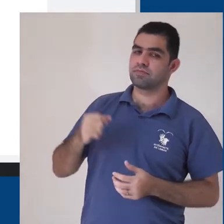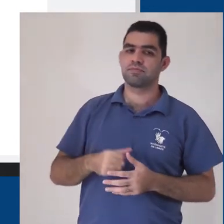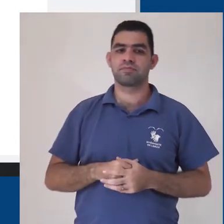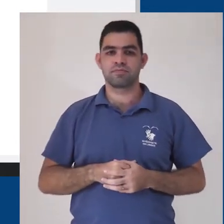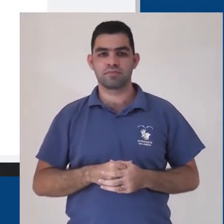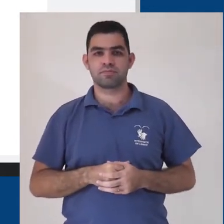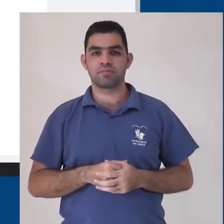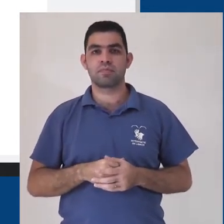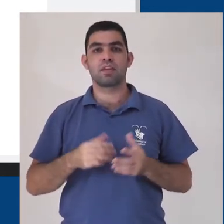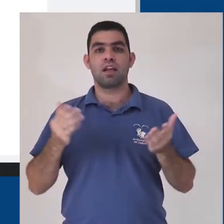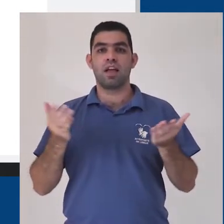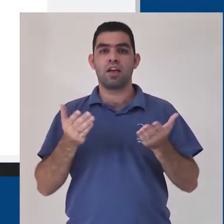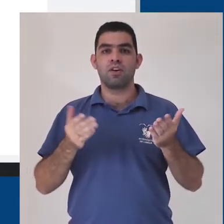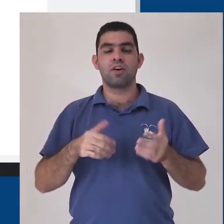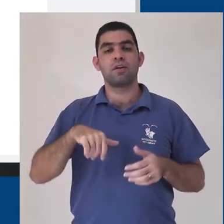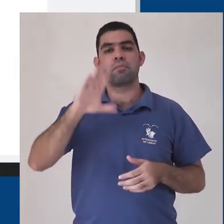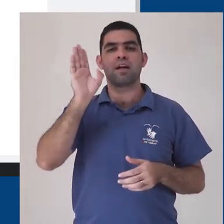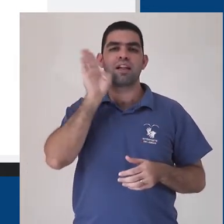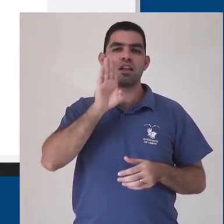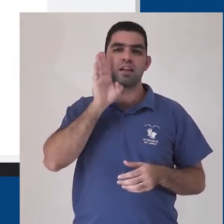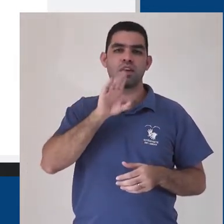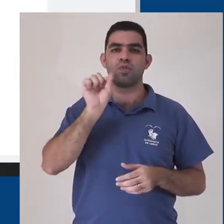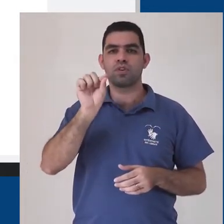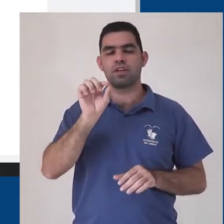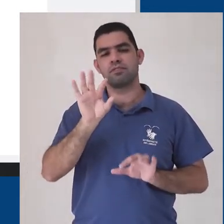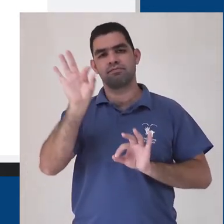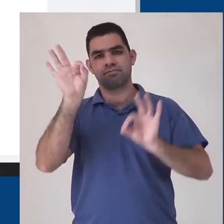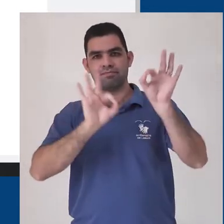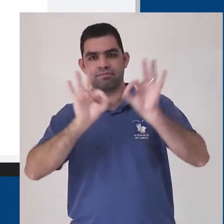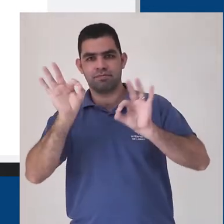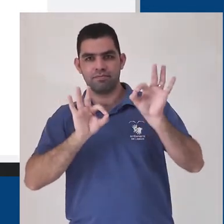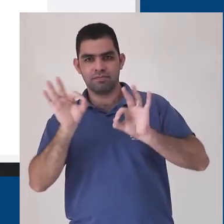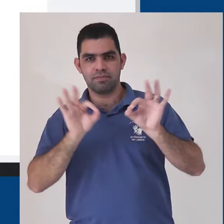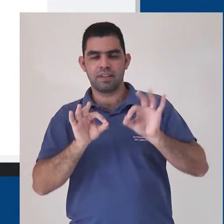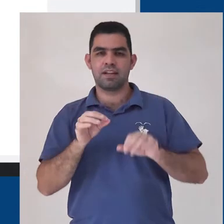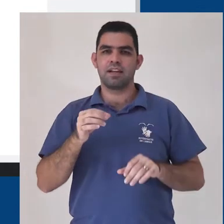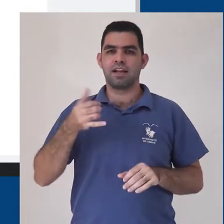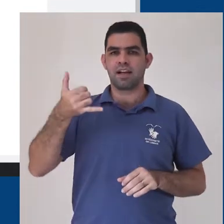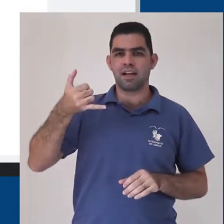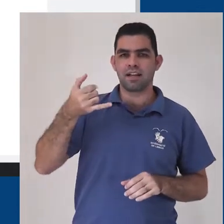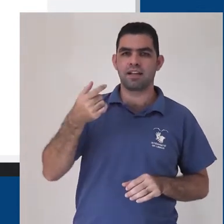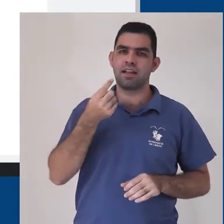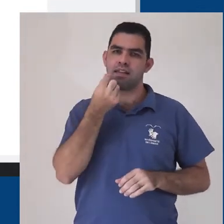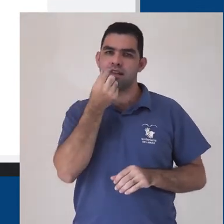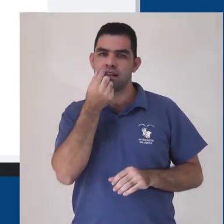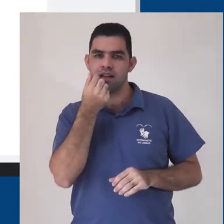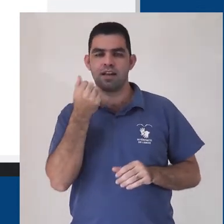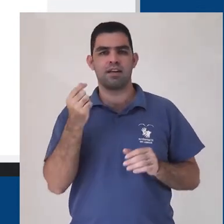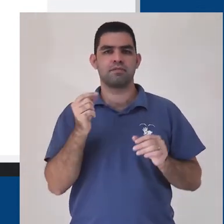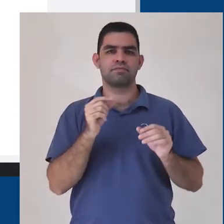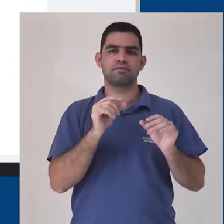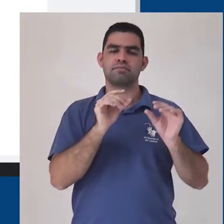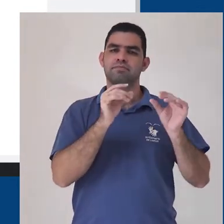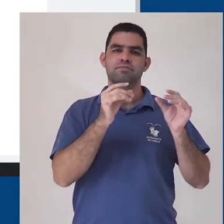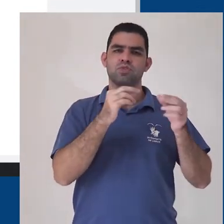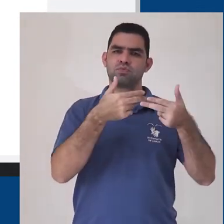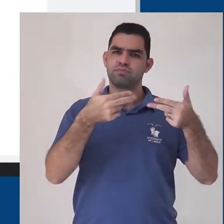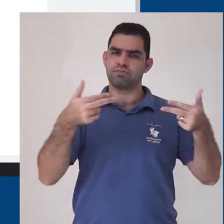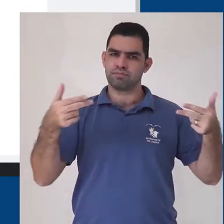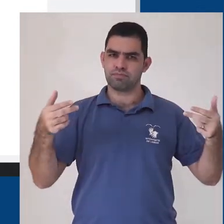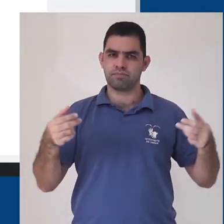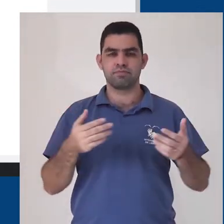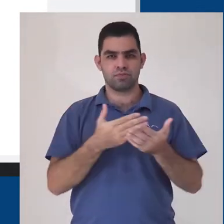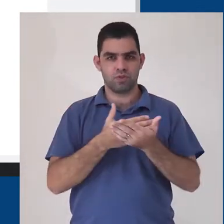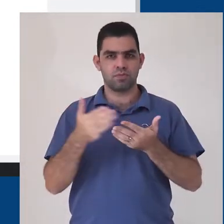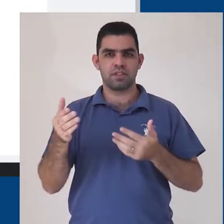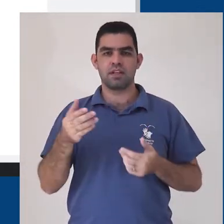Agora, vamos à parte mais divertida, elaborar o Jamboard, com canetas, lápis, notas adesivas e tudo mais. Podemos começar pelas